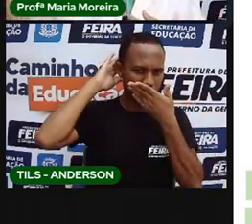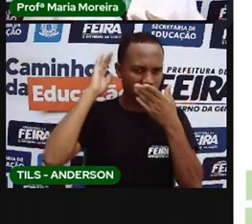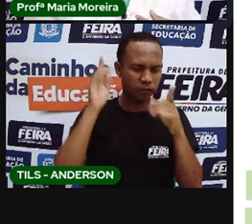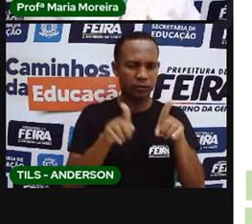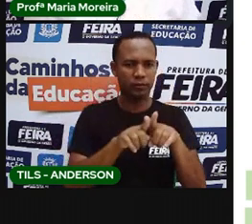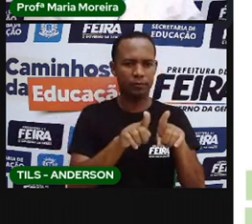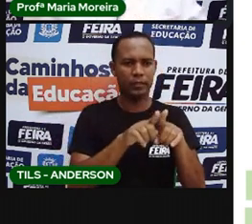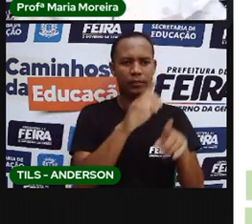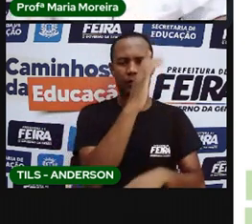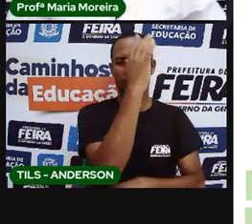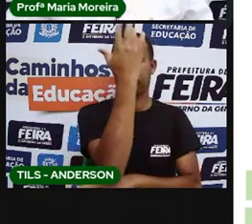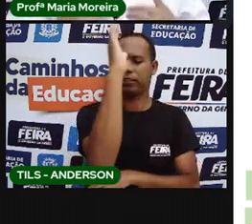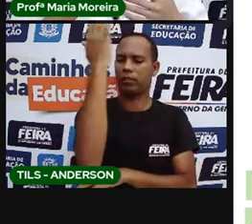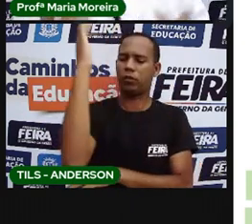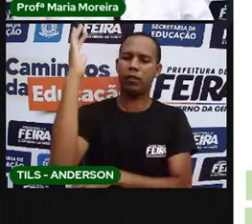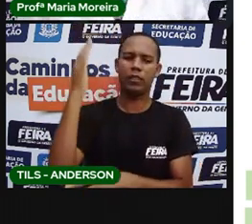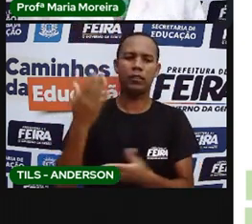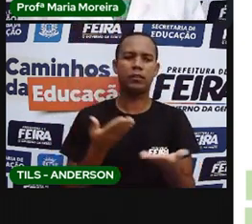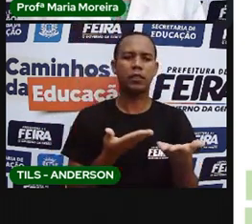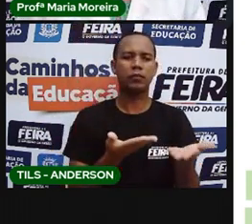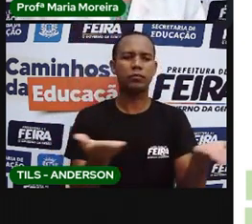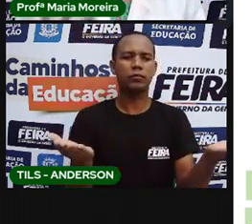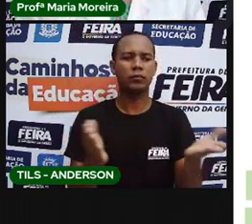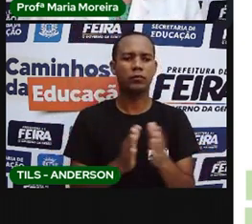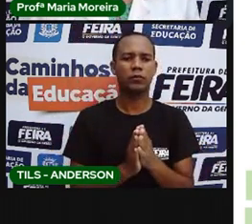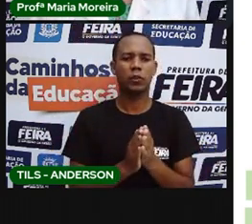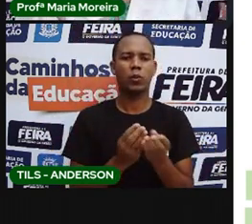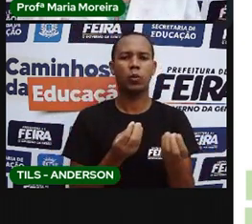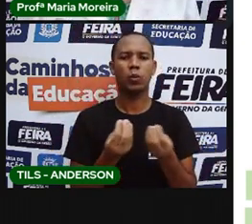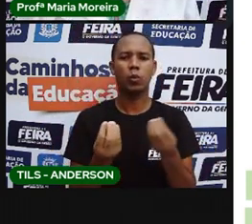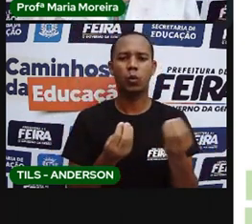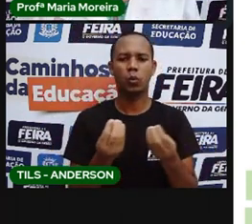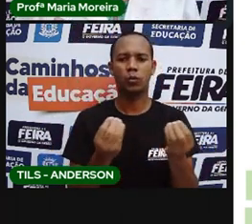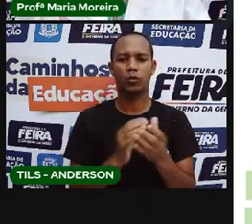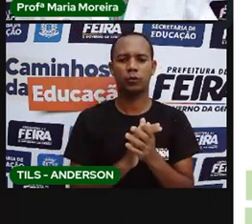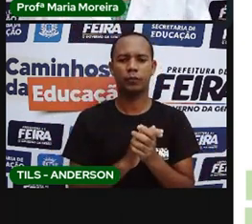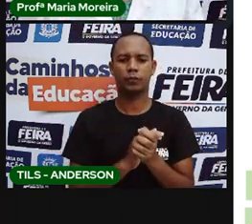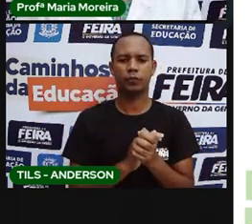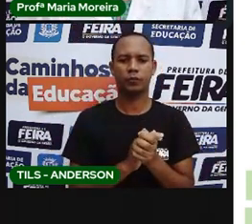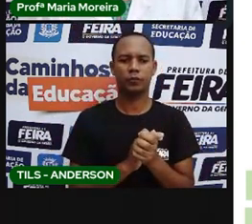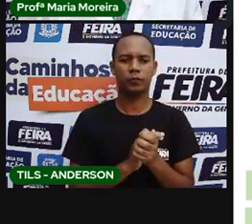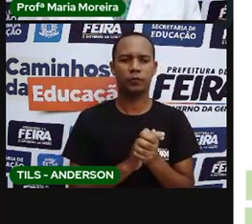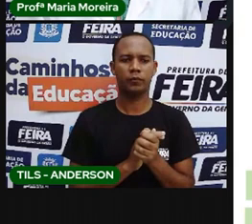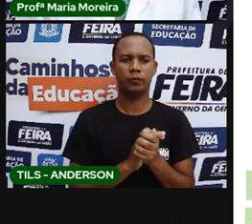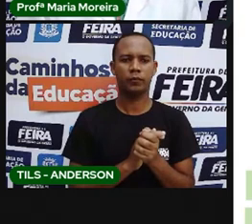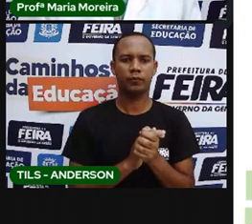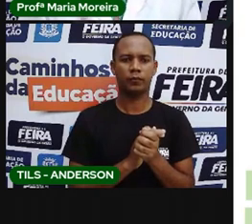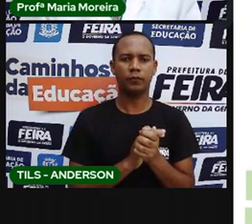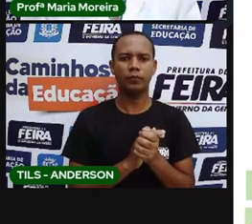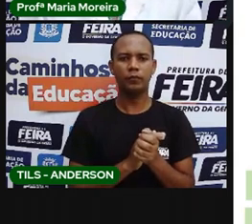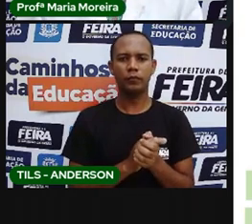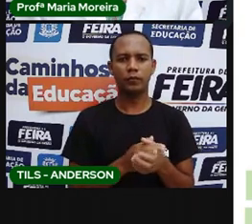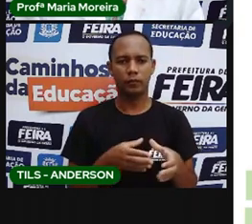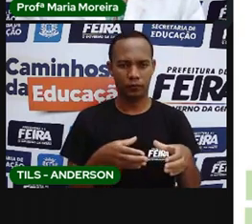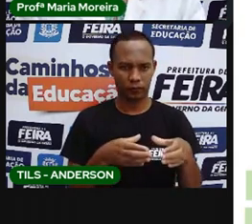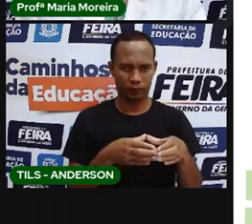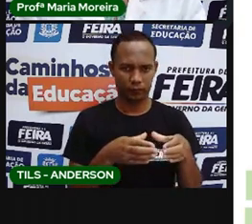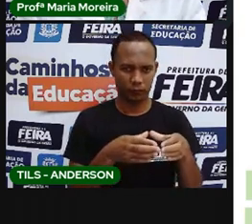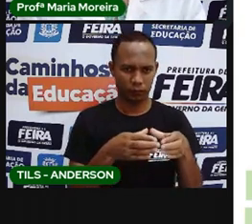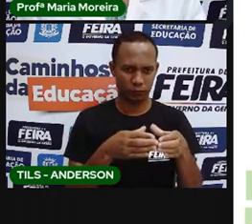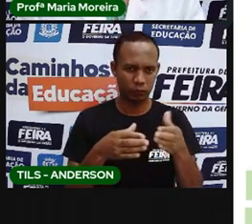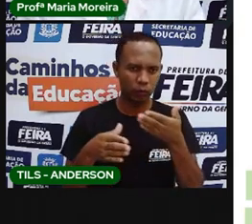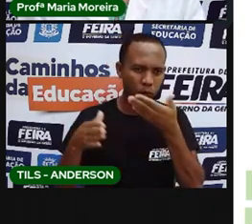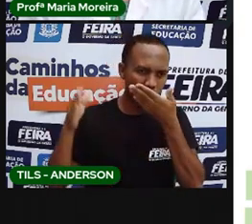nas aulas de ontem sobre essa relação dos indígenas e o escuro acabou sendo determinado até agora? Os indígenas com a